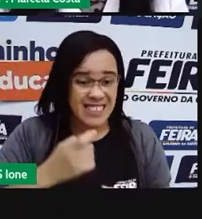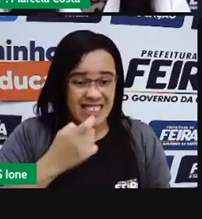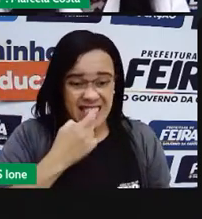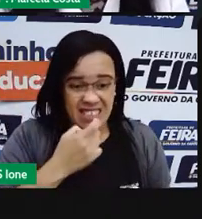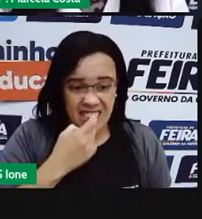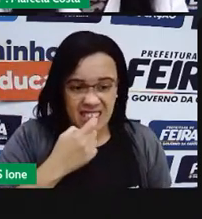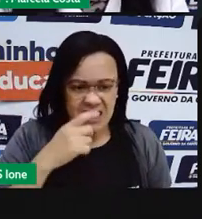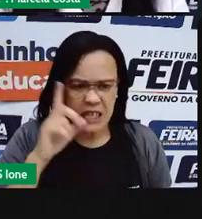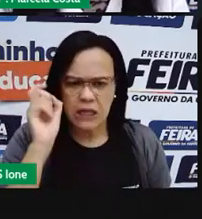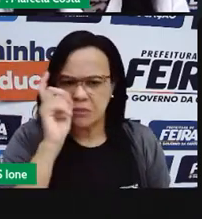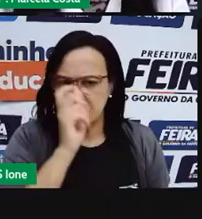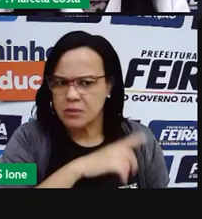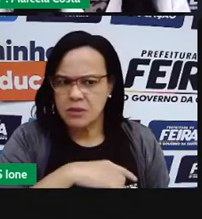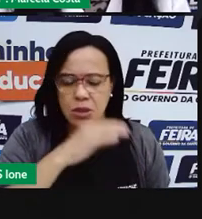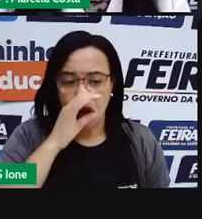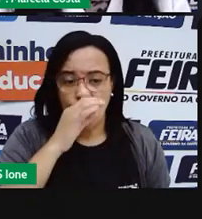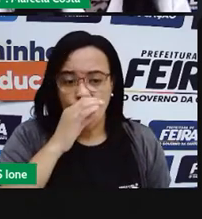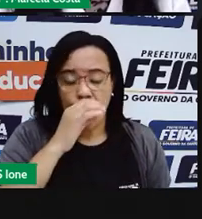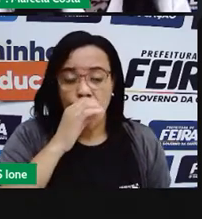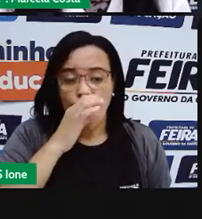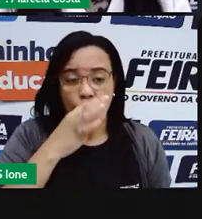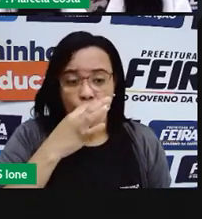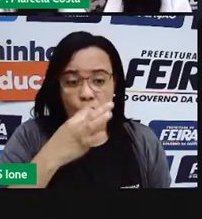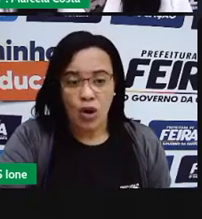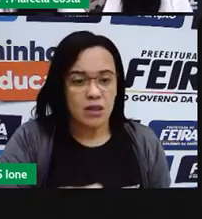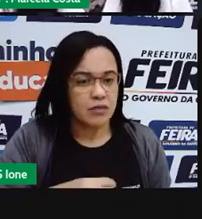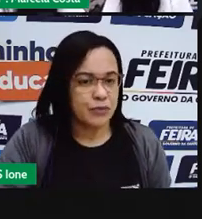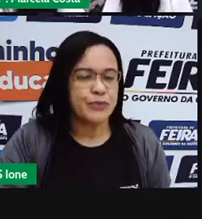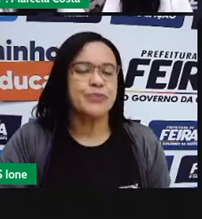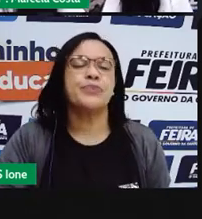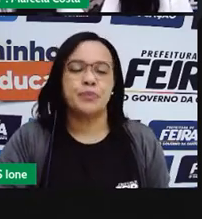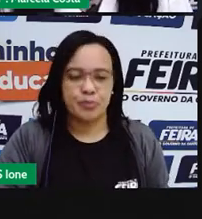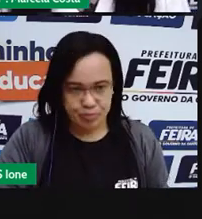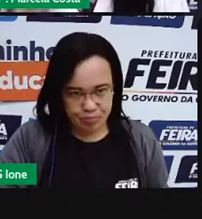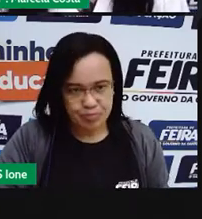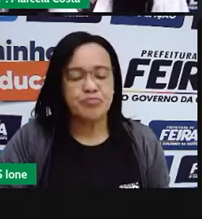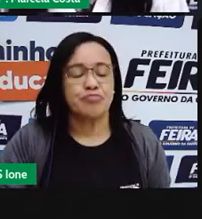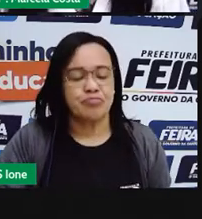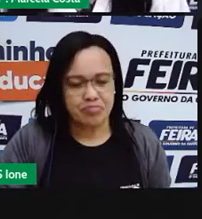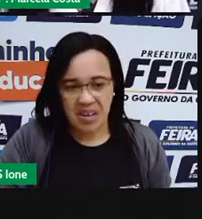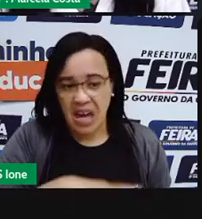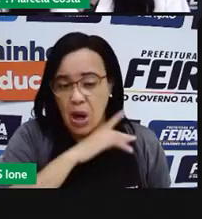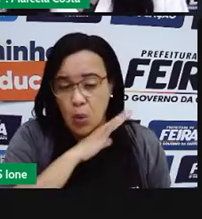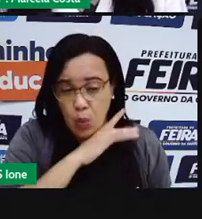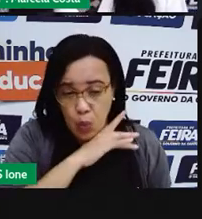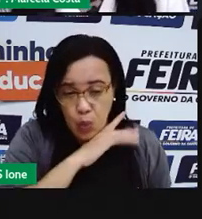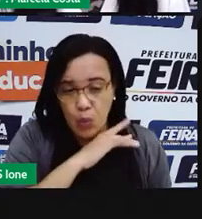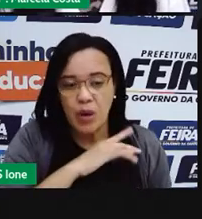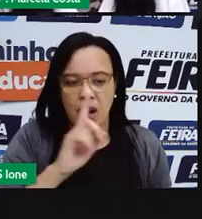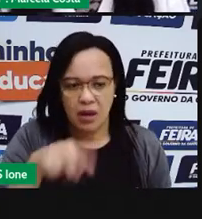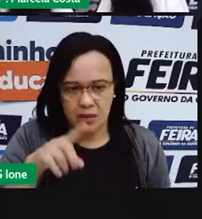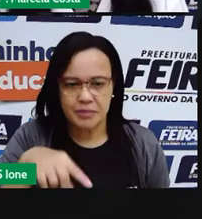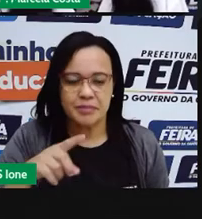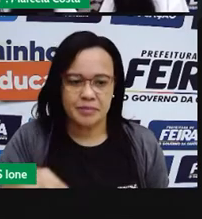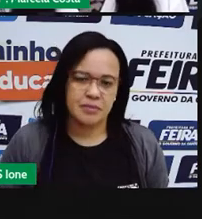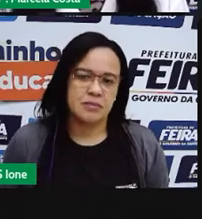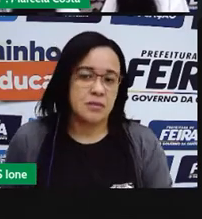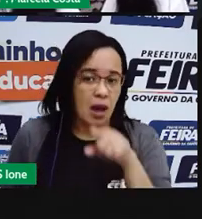chegar ao nível que ela vai rasgar. Mas, a sacola de tecido não. Ela consegue fazer o que os lábios,